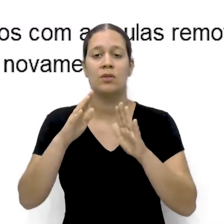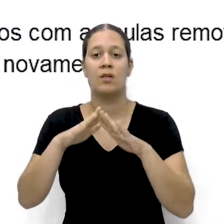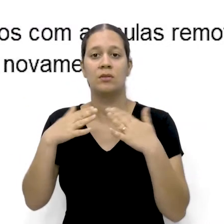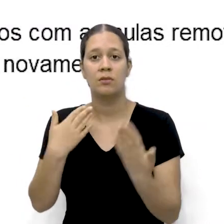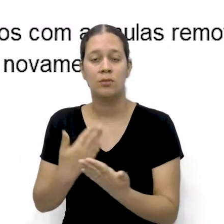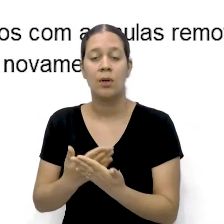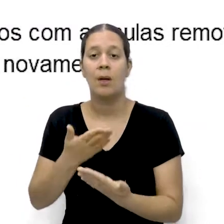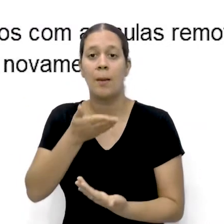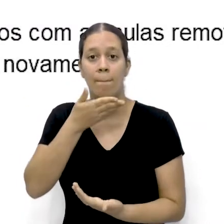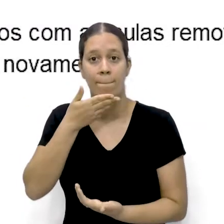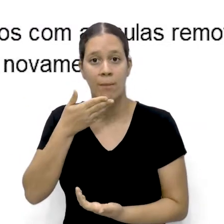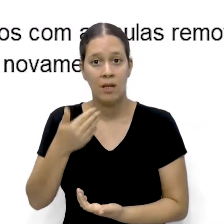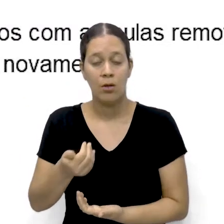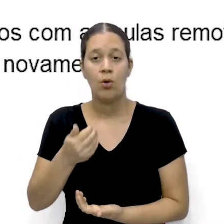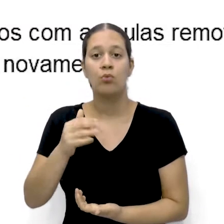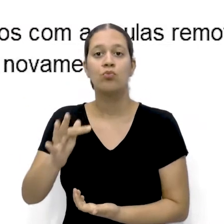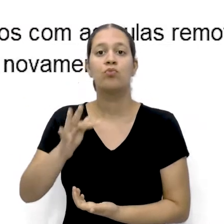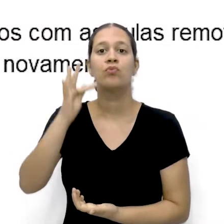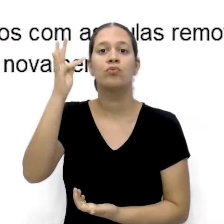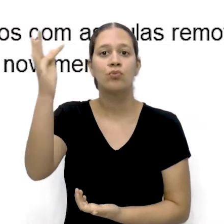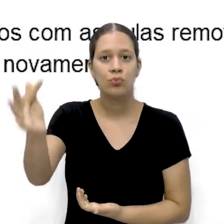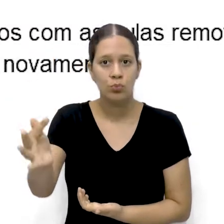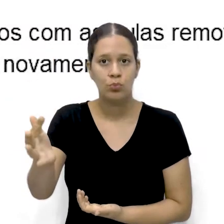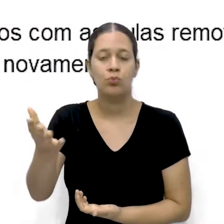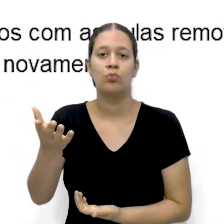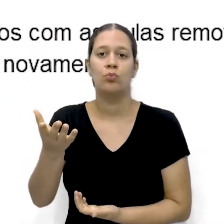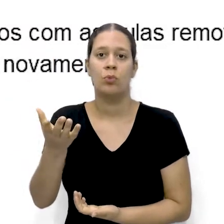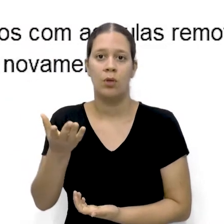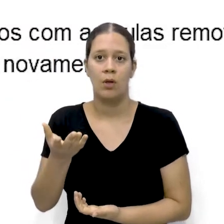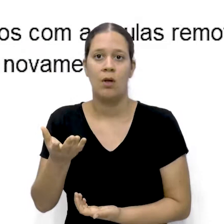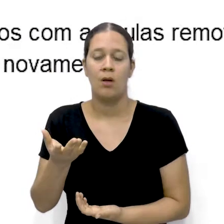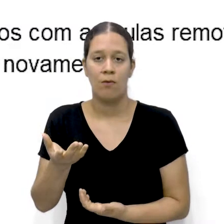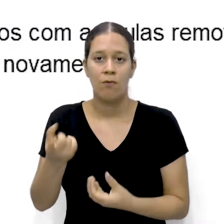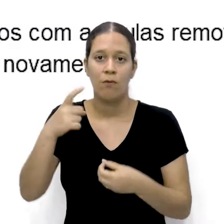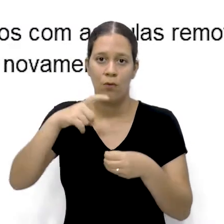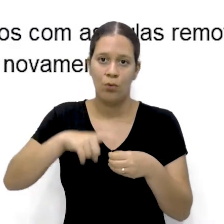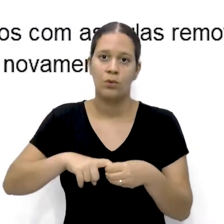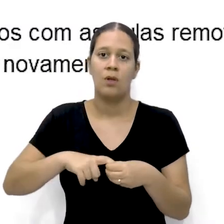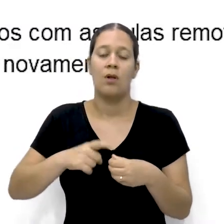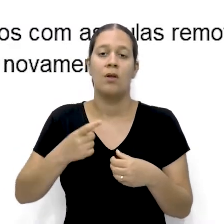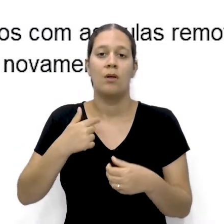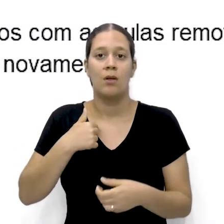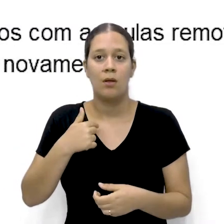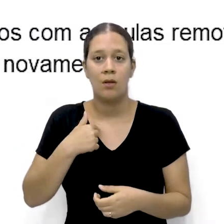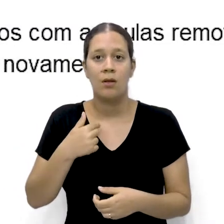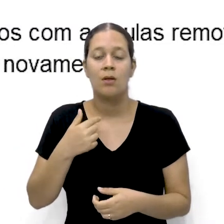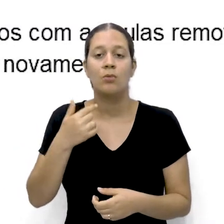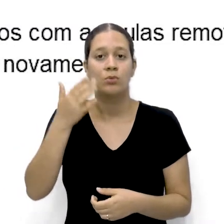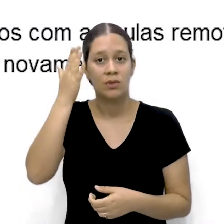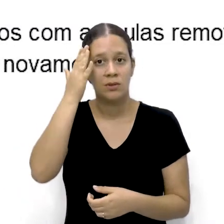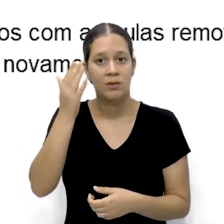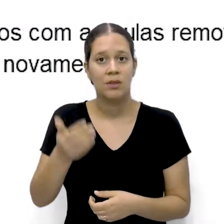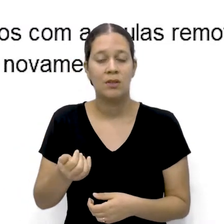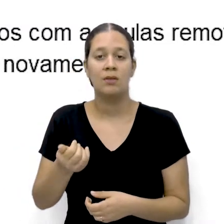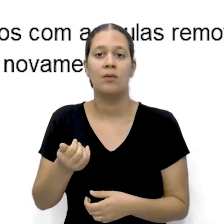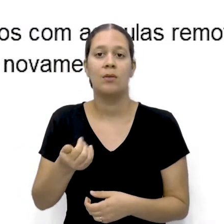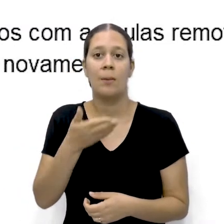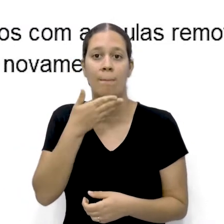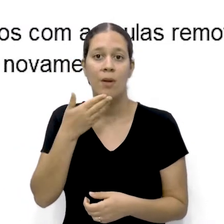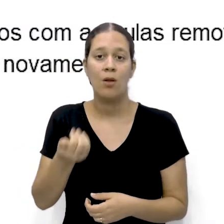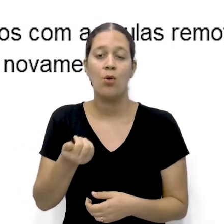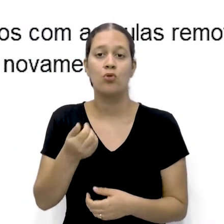recuperar o prejuízo depois do que arriscar a vida Não tenho dúvidas de que é mais seguro continuarmos com as aulas